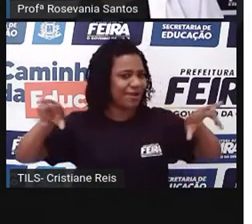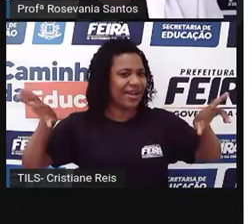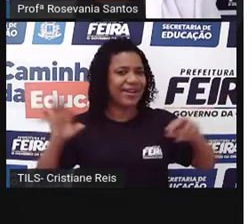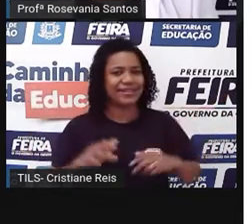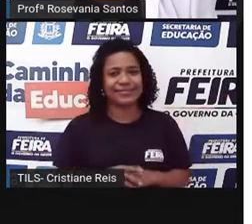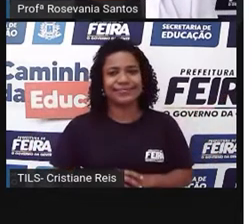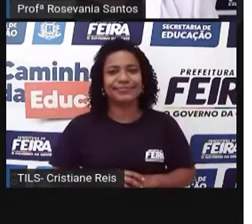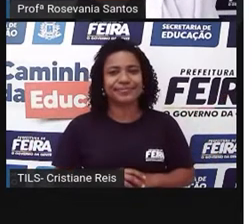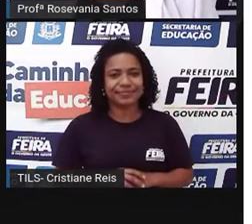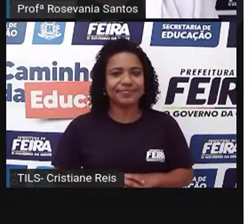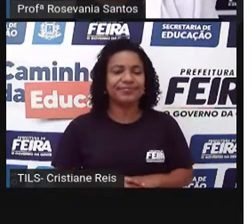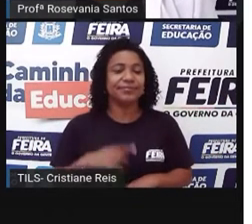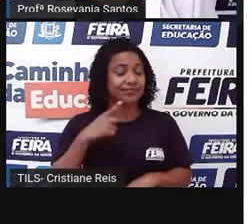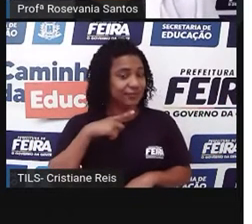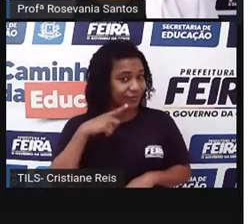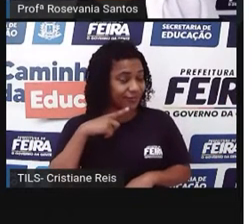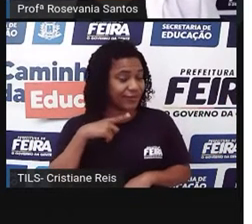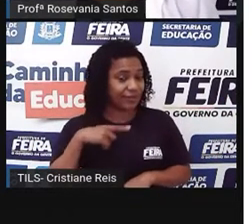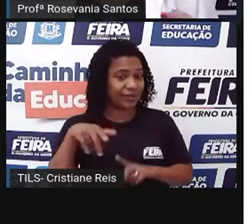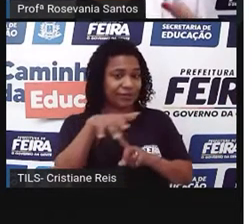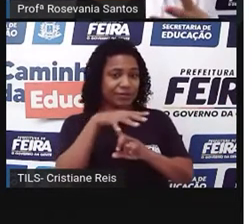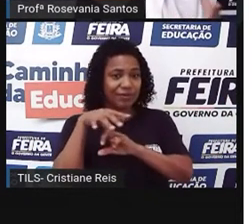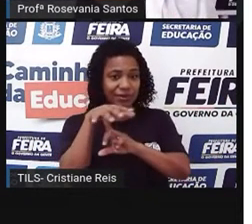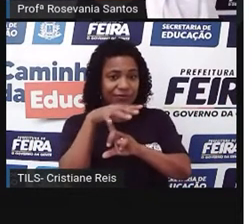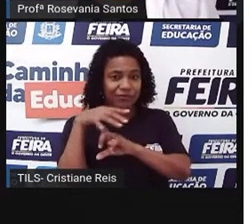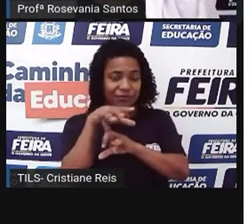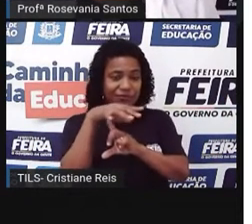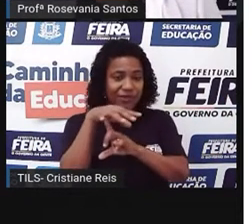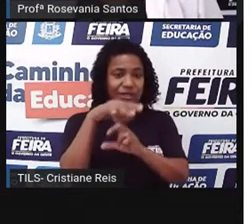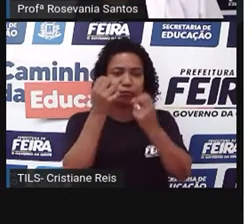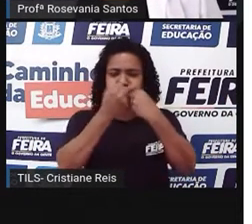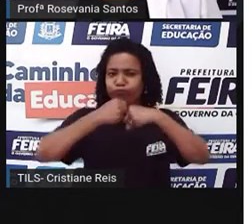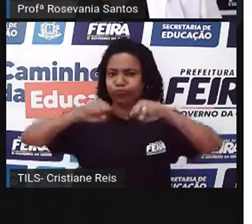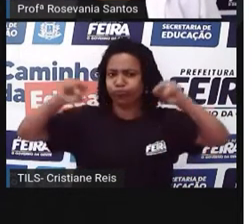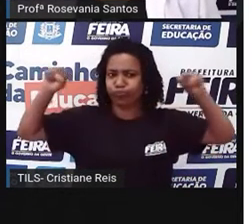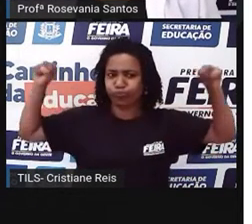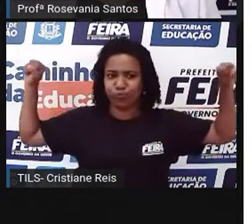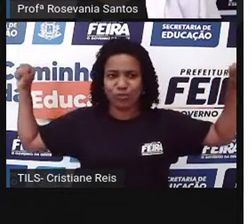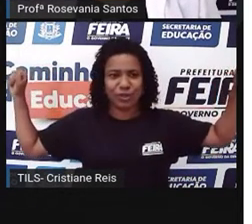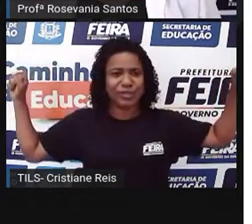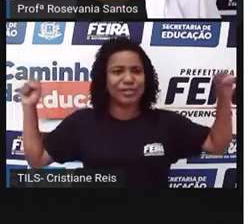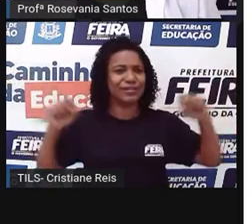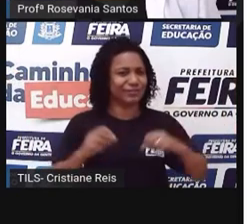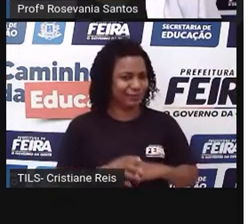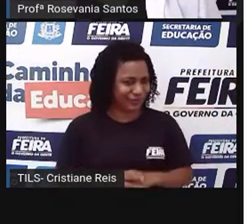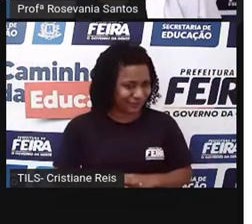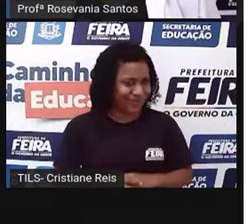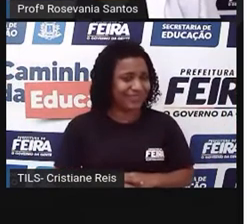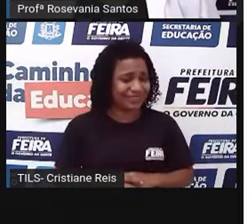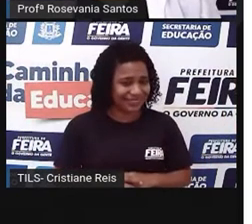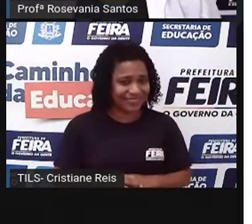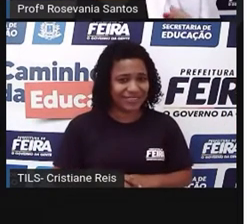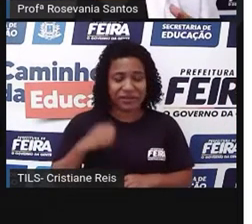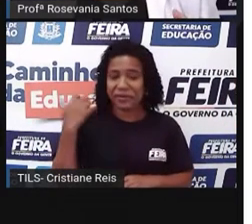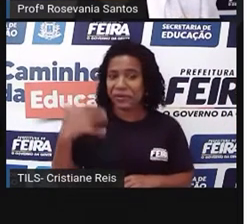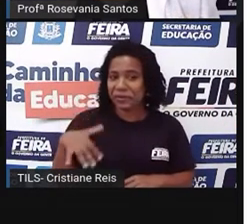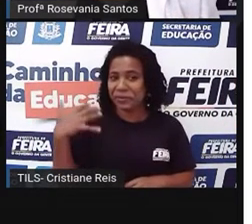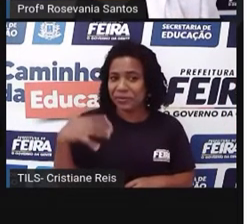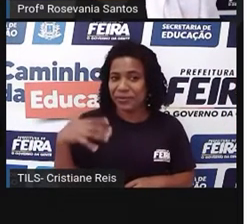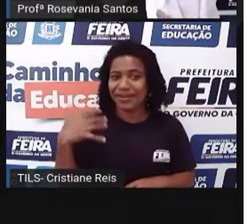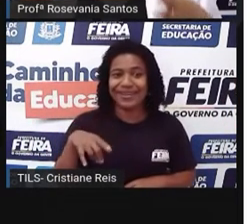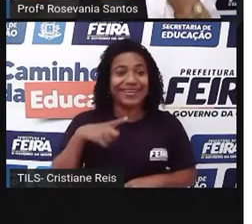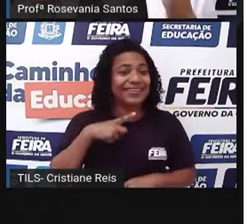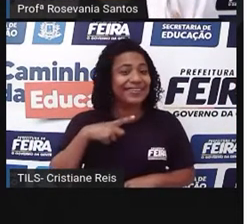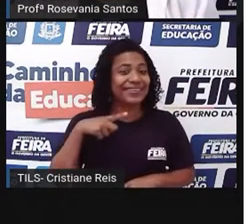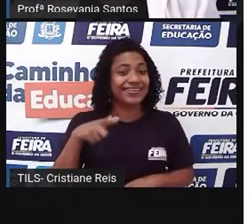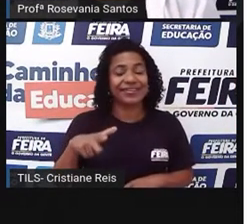40 metros quadrados, então não é um espaço pequeno, é uma feira muito grande, é considerada, né,